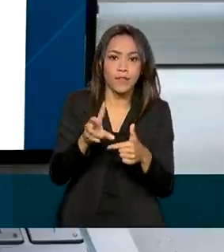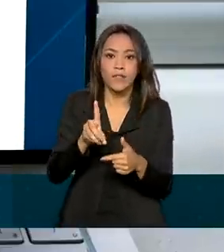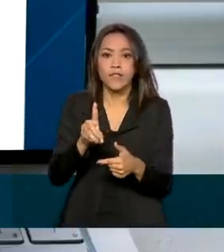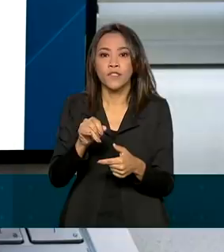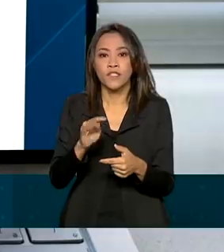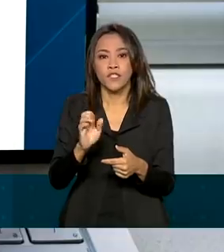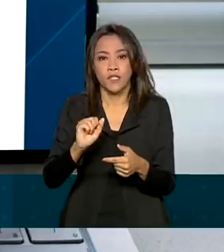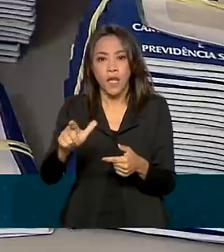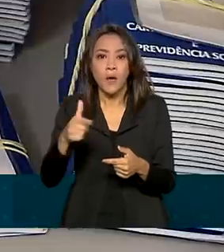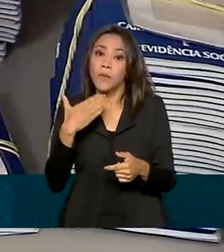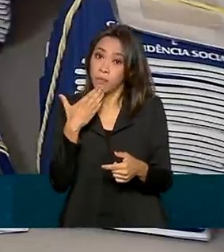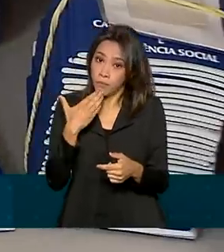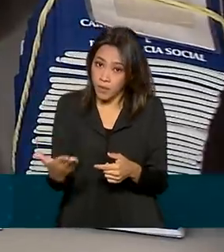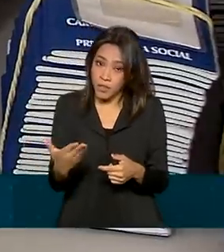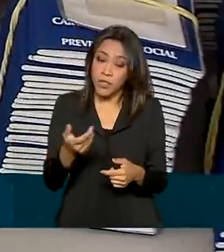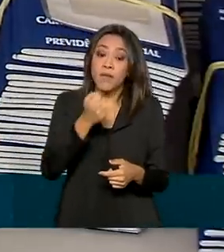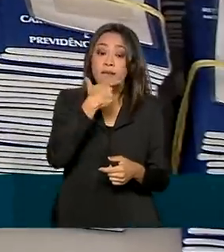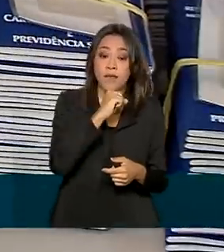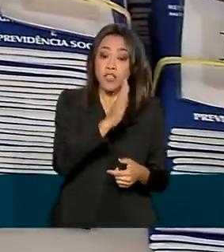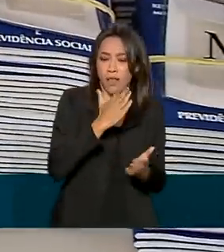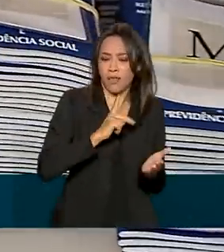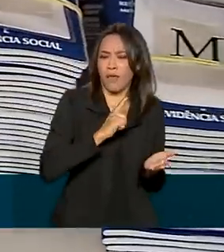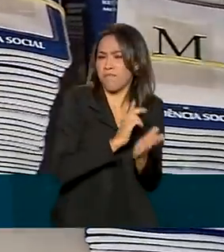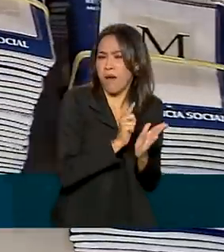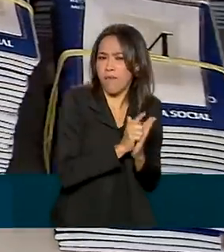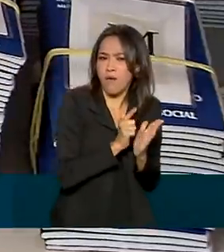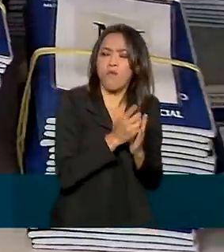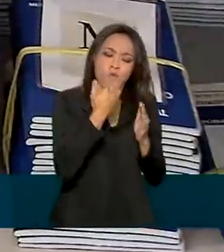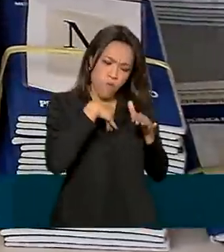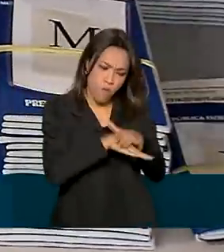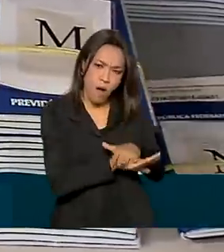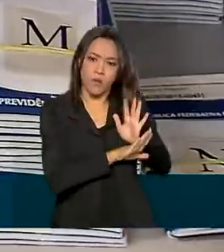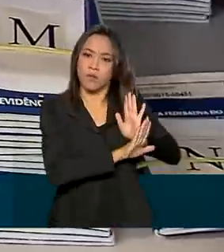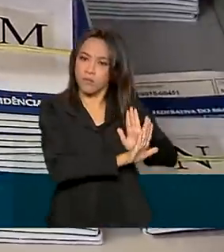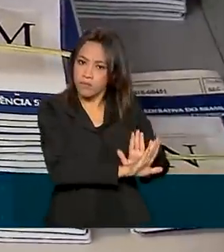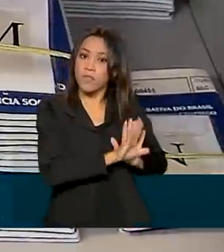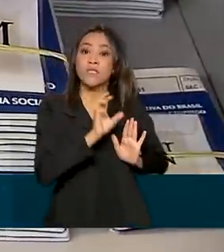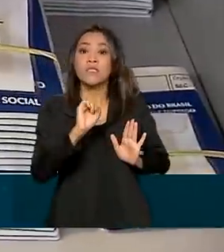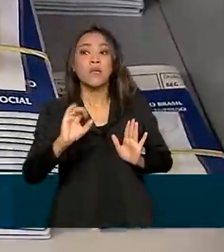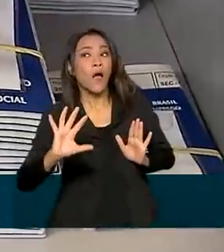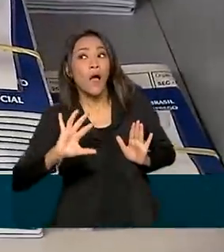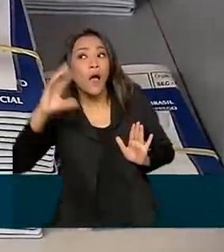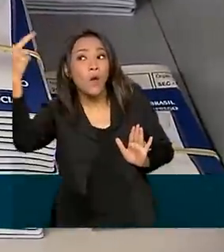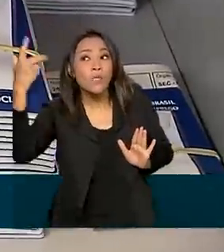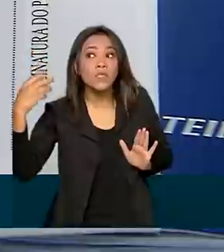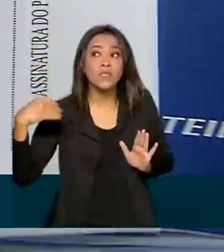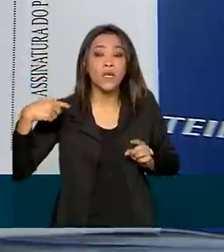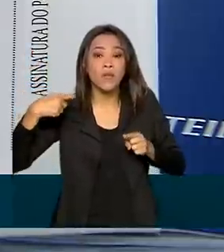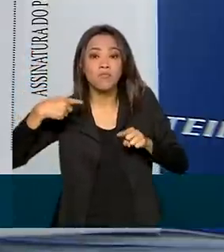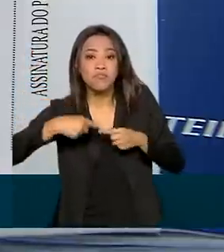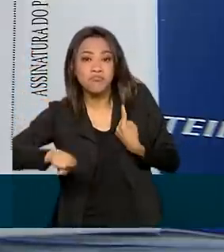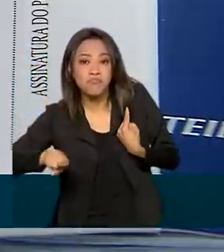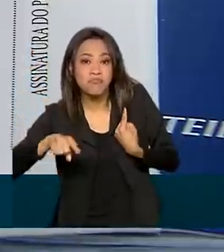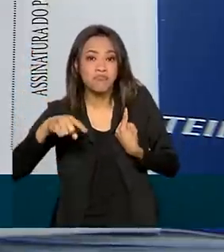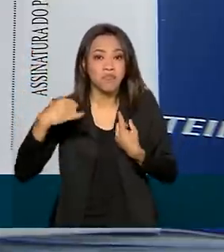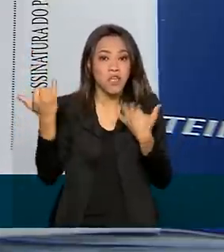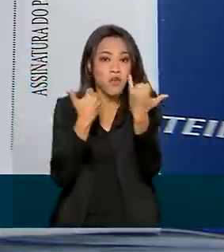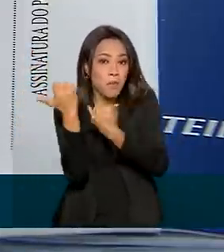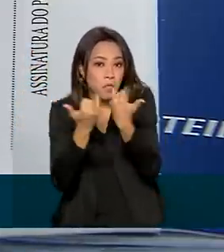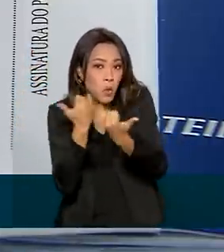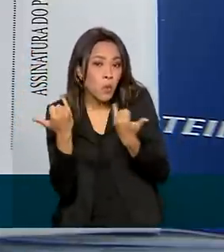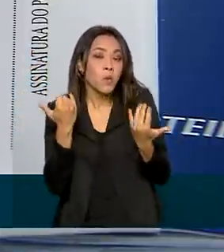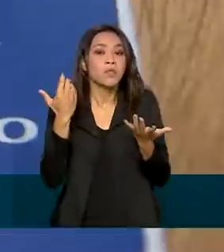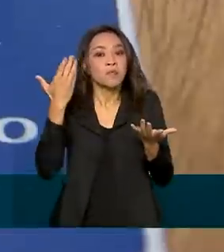solicitação. Quem já tinha a carteira em papel deve guardá-la para possíveis divergências de informações no INSS, como